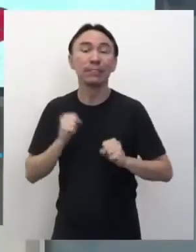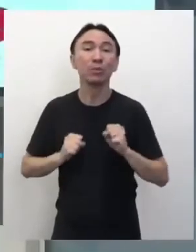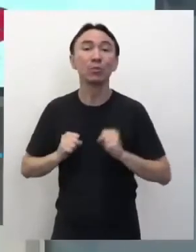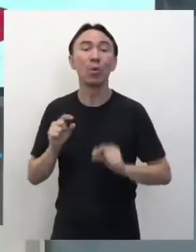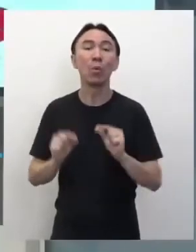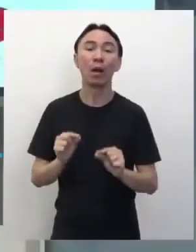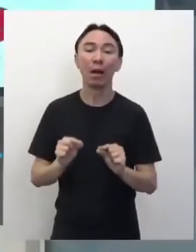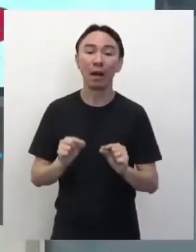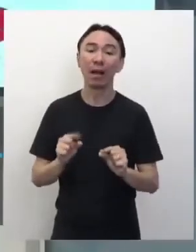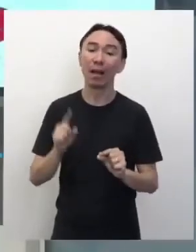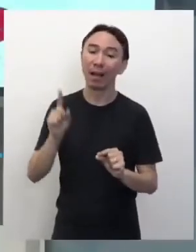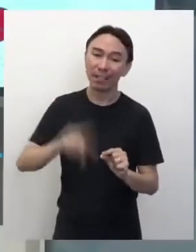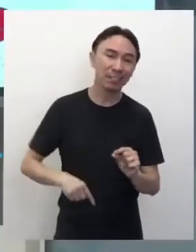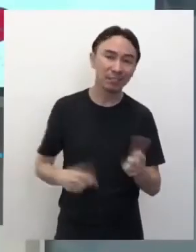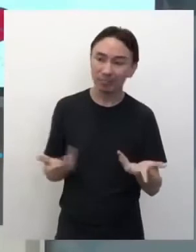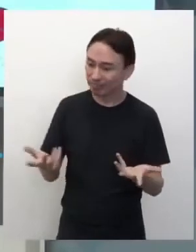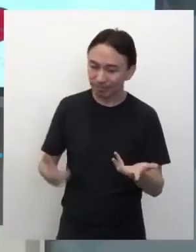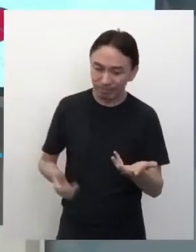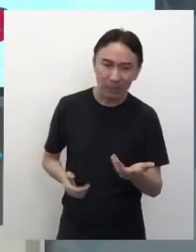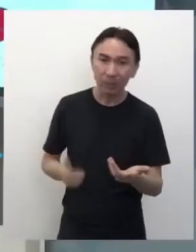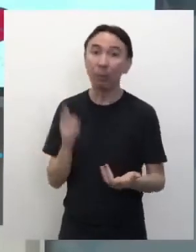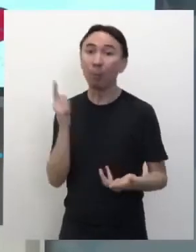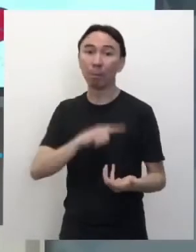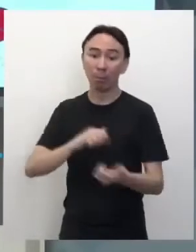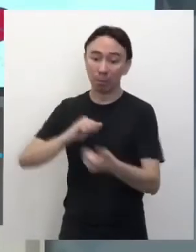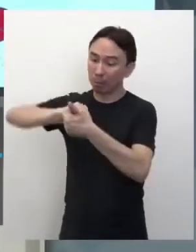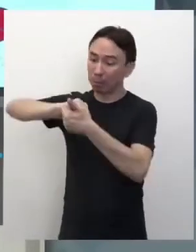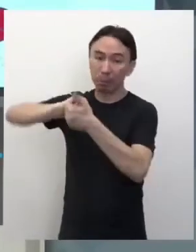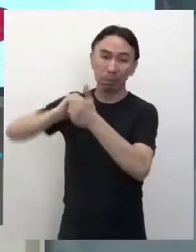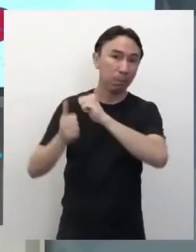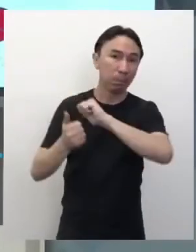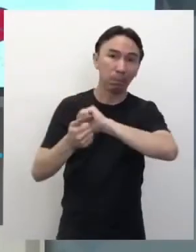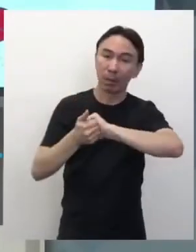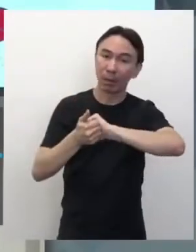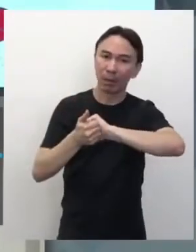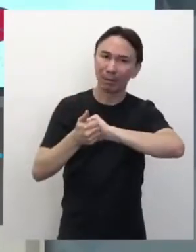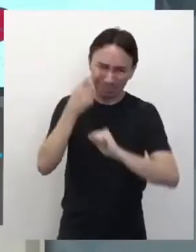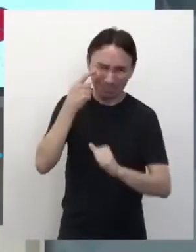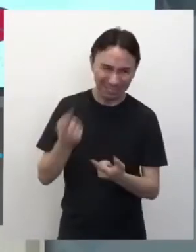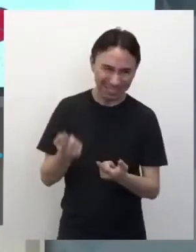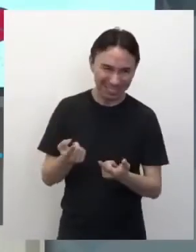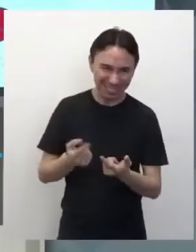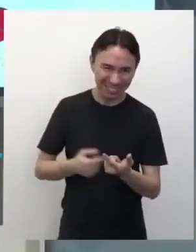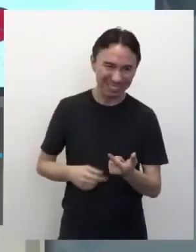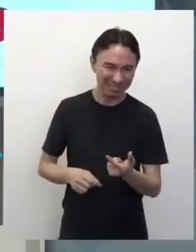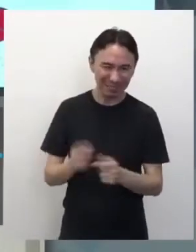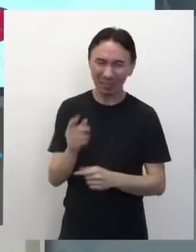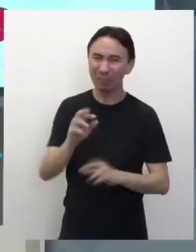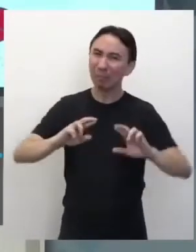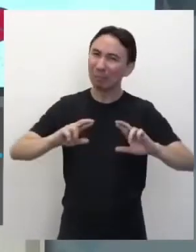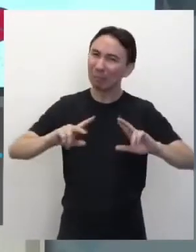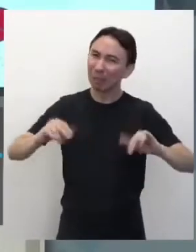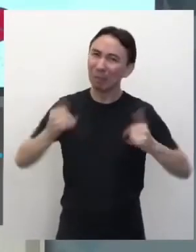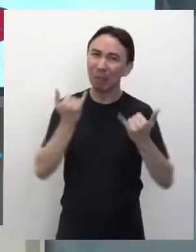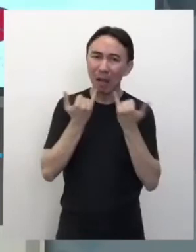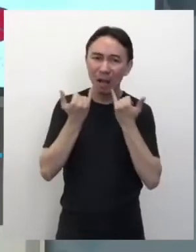adaptação. Então, olha quantas informações nós temos aí, úteis, né? Nesse título, nessa manchete.